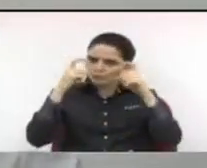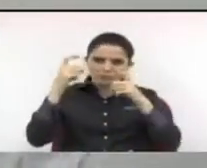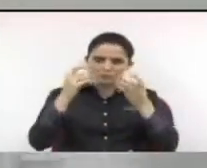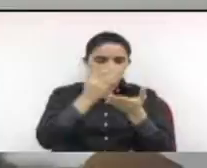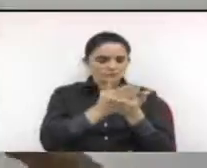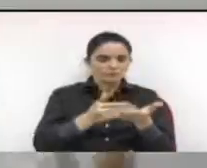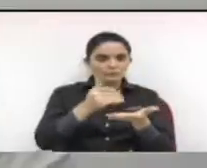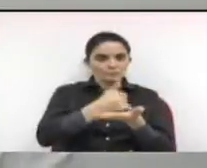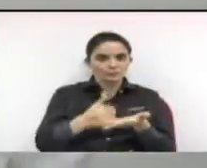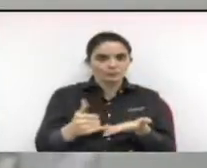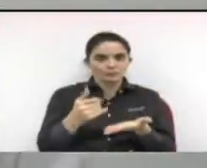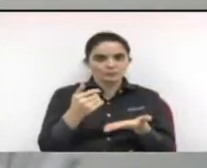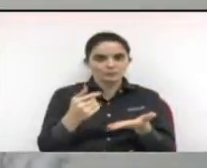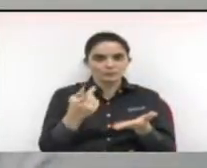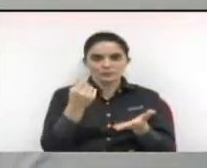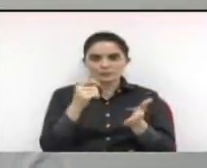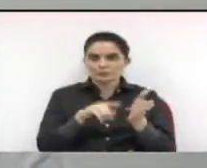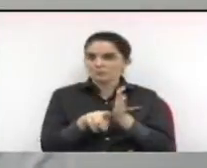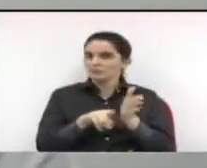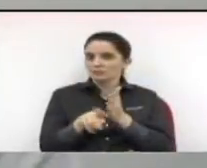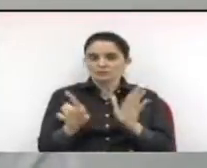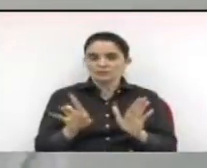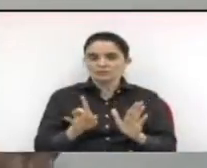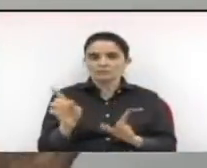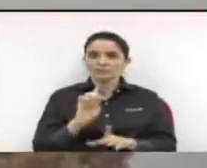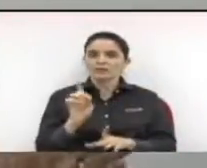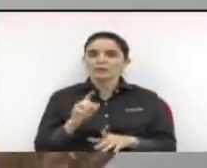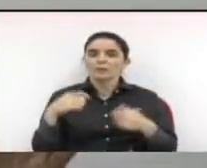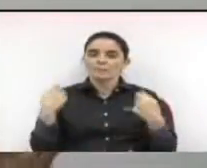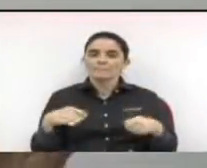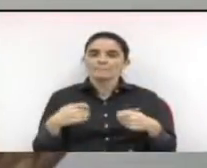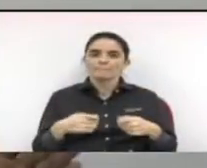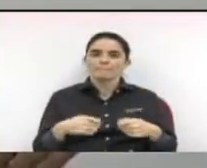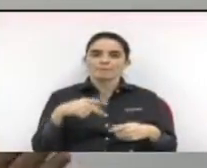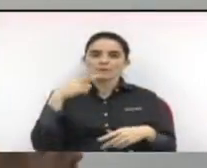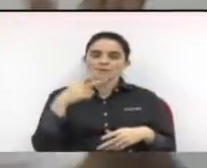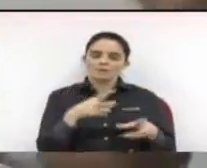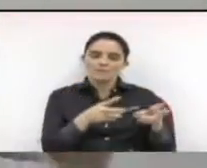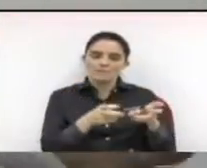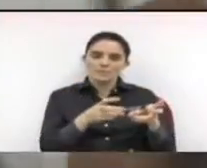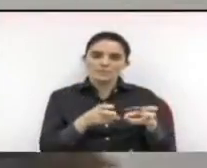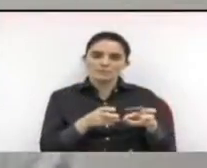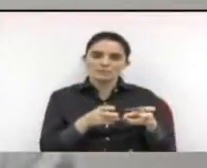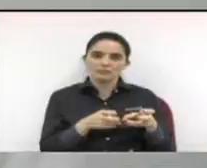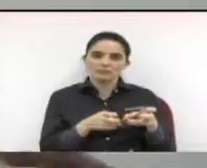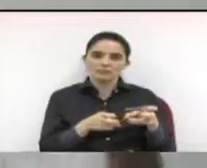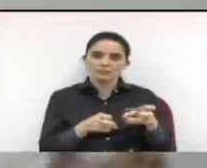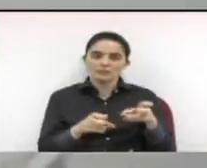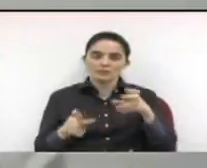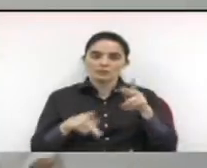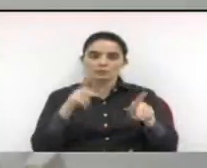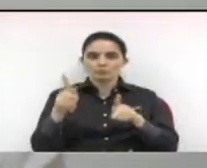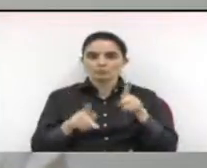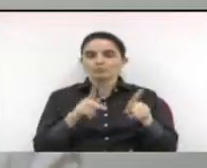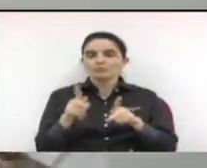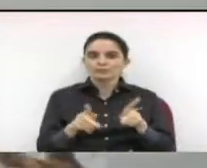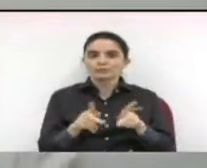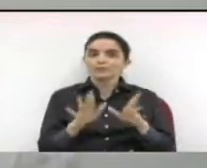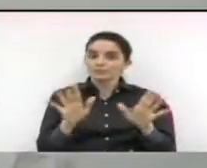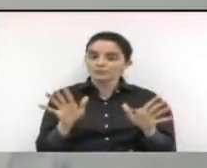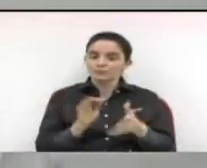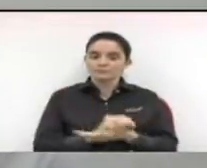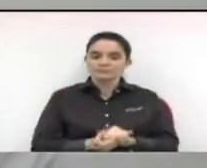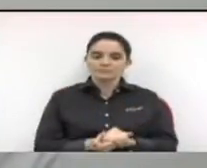mas por ele ter participado, por ele ter levantado, por ele ter olhado o seu bairro e olhado o orçamento. Pô, isso aqui pertence a todos nós.